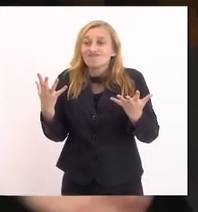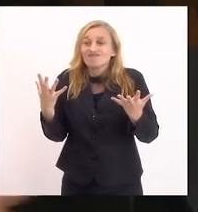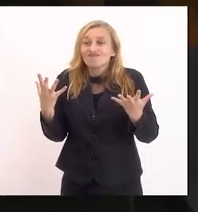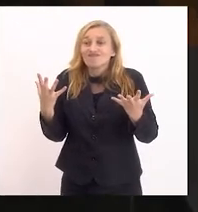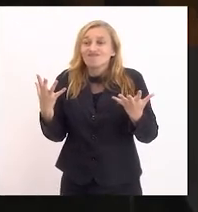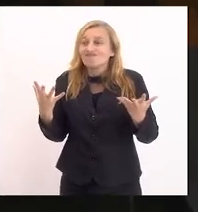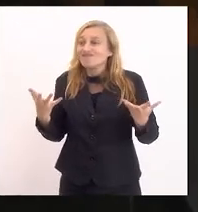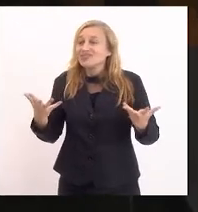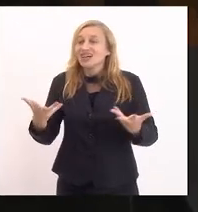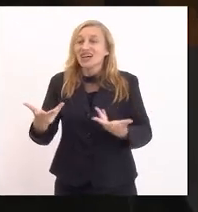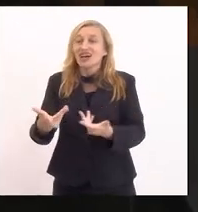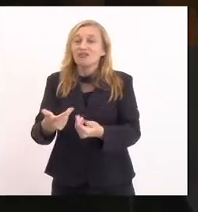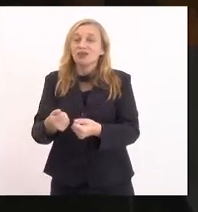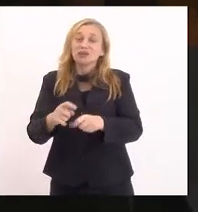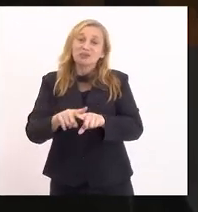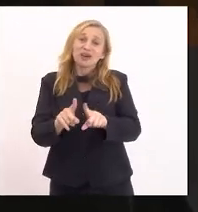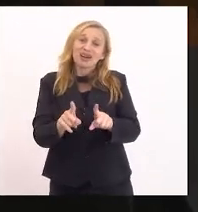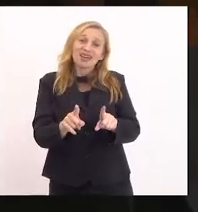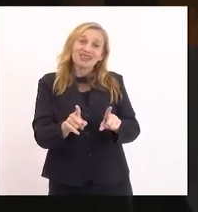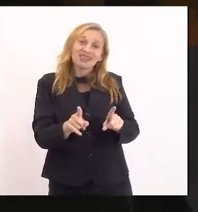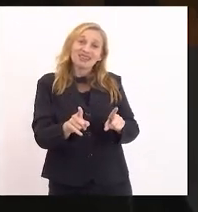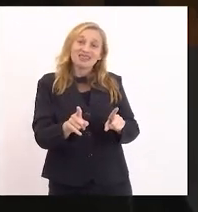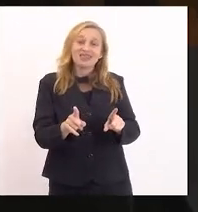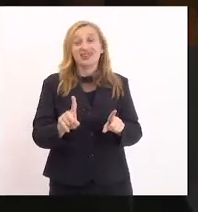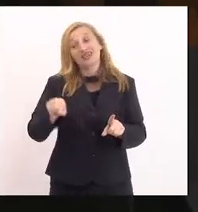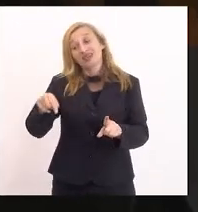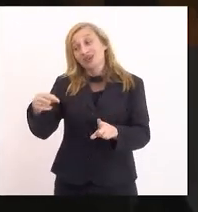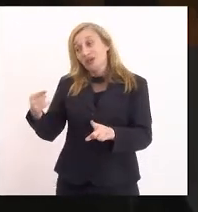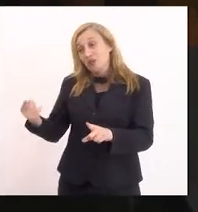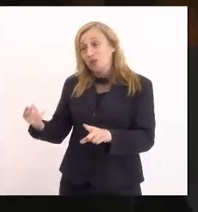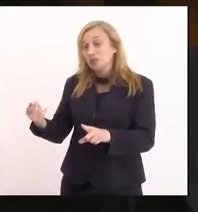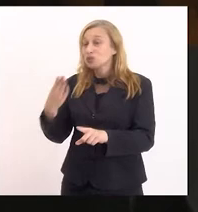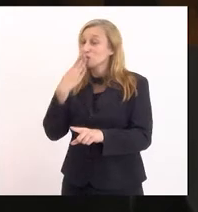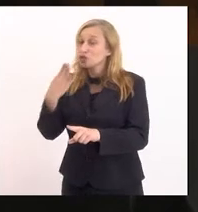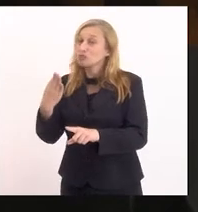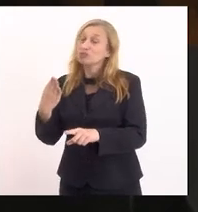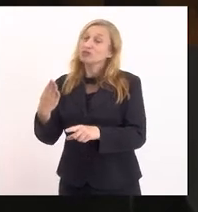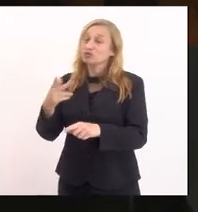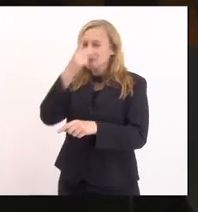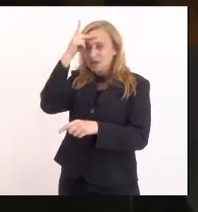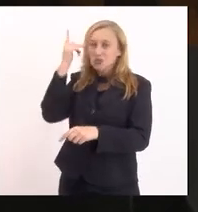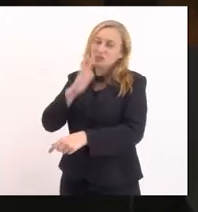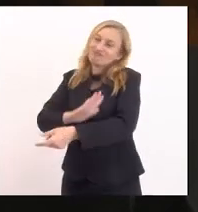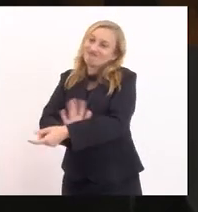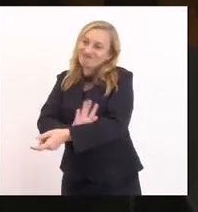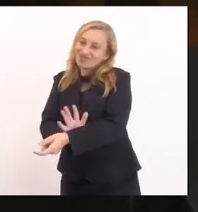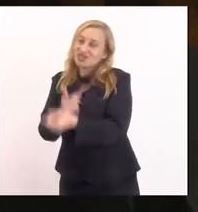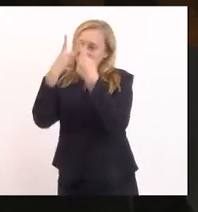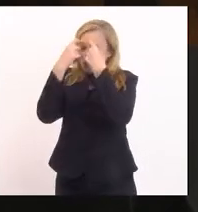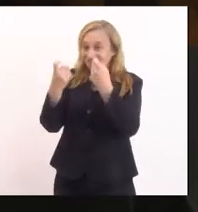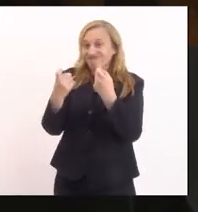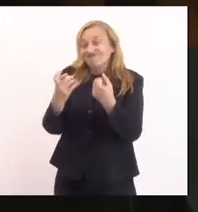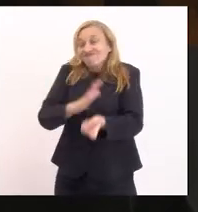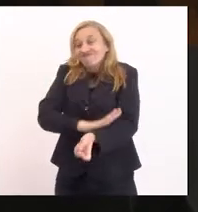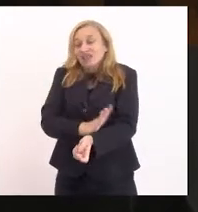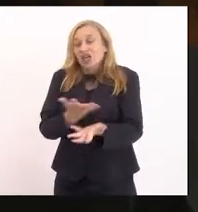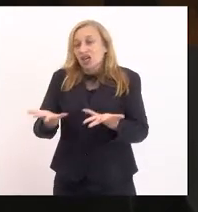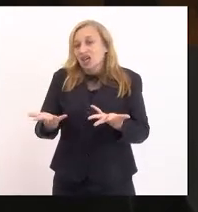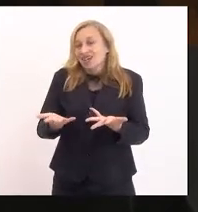autoastral, mas que ao mesmo tempo convive com tanta violência, tanto preconceito, tanto racismo, enfim, é preciso